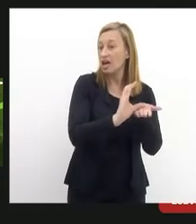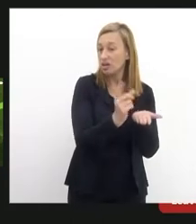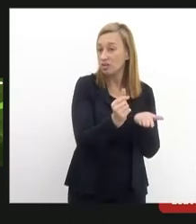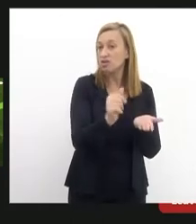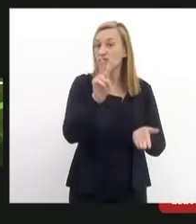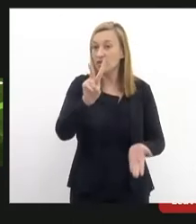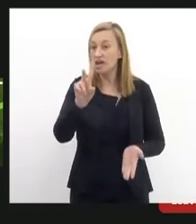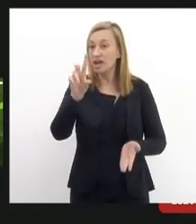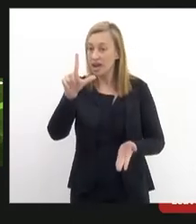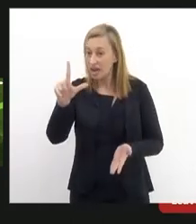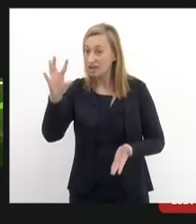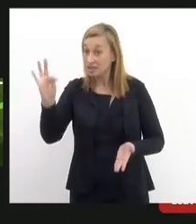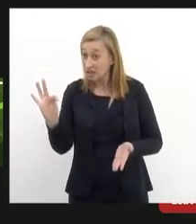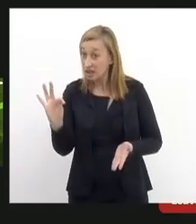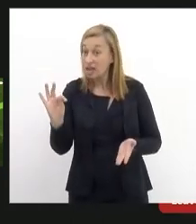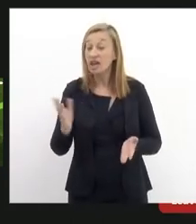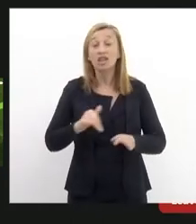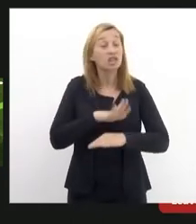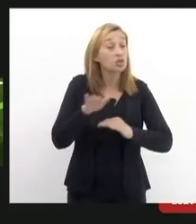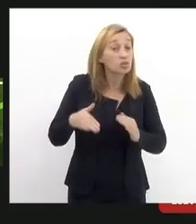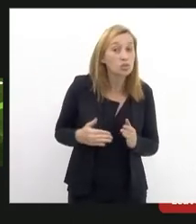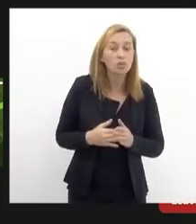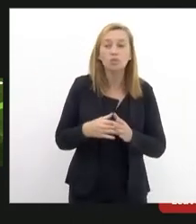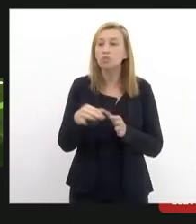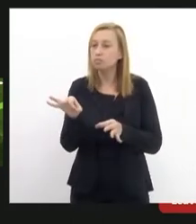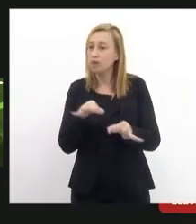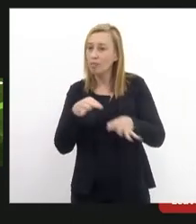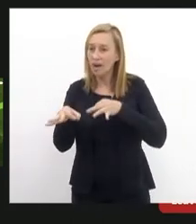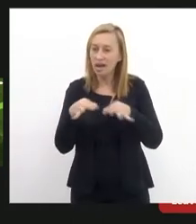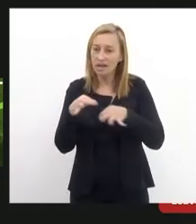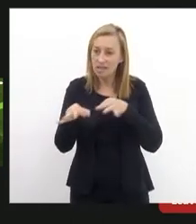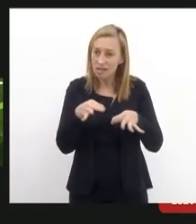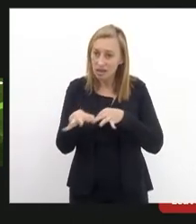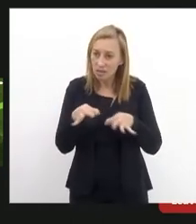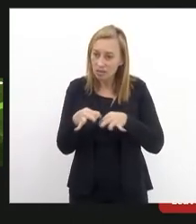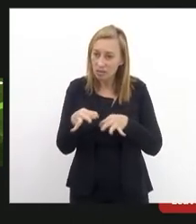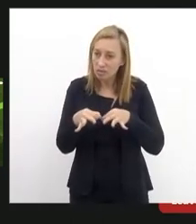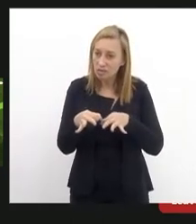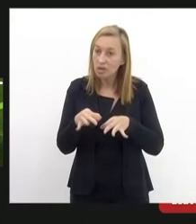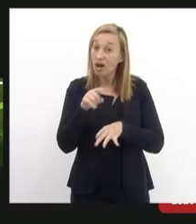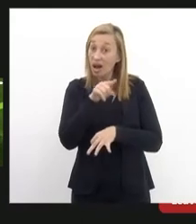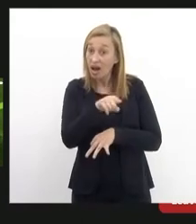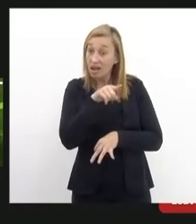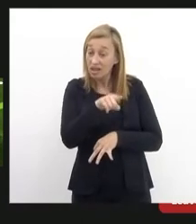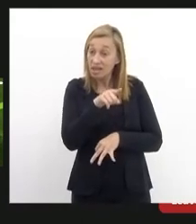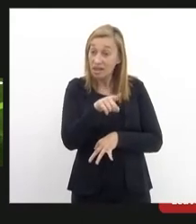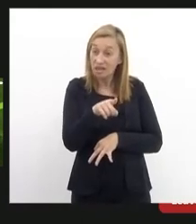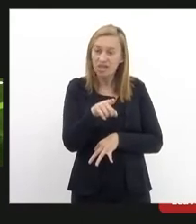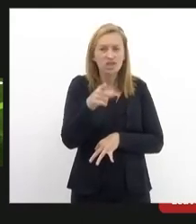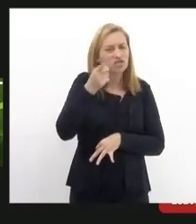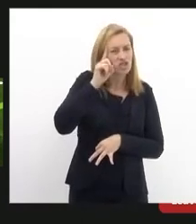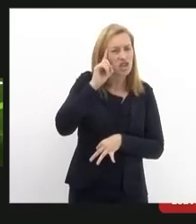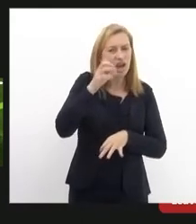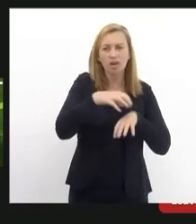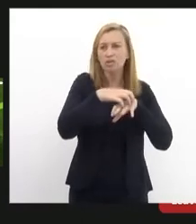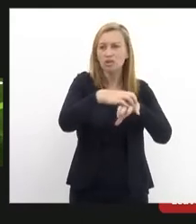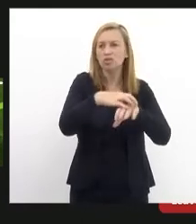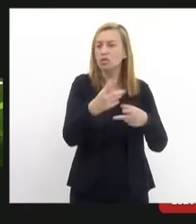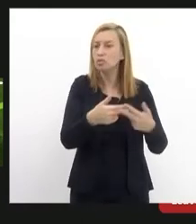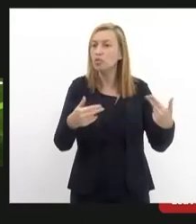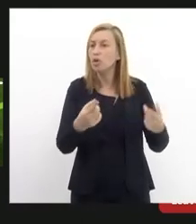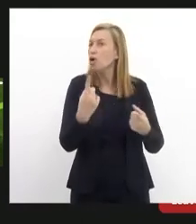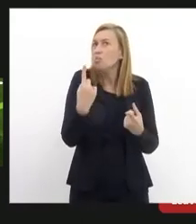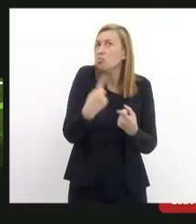todo um alinhamento desde o plano diretor de 2011 no legado olímpico girado para o transporte público porque não